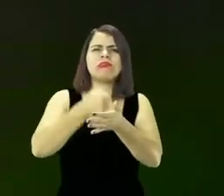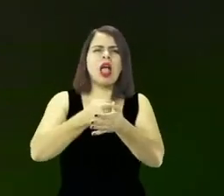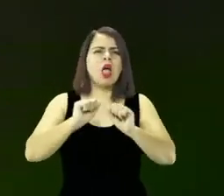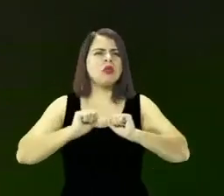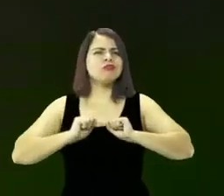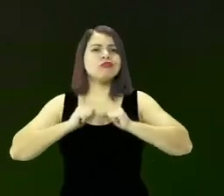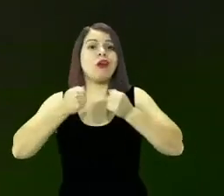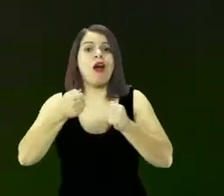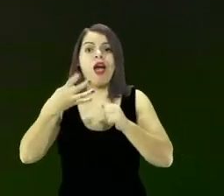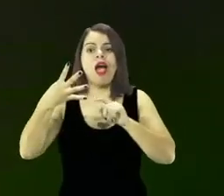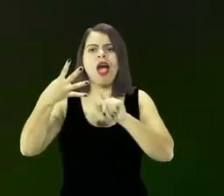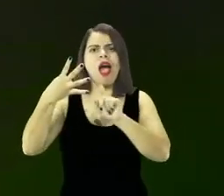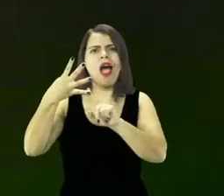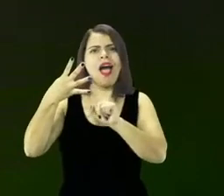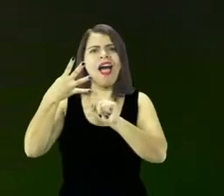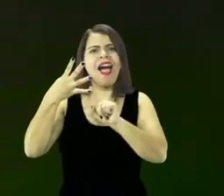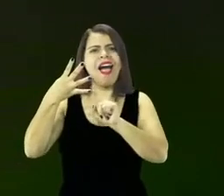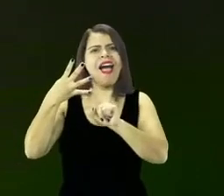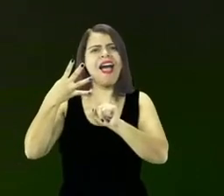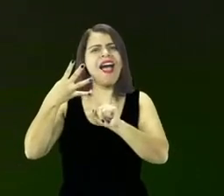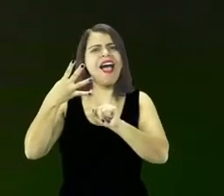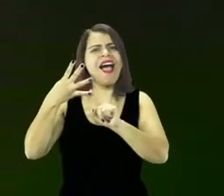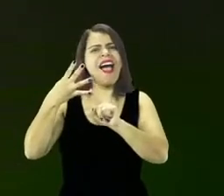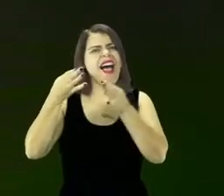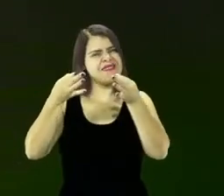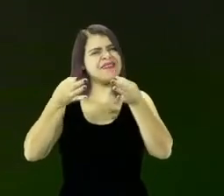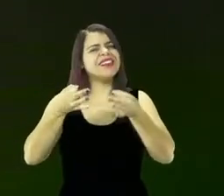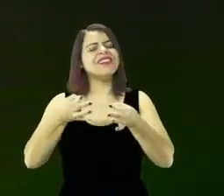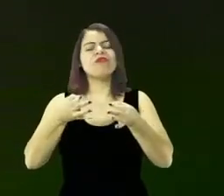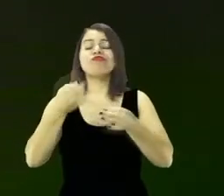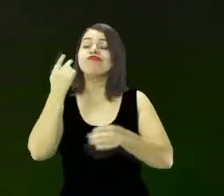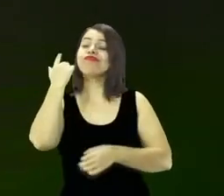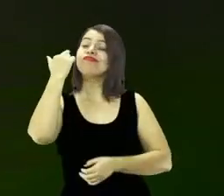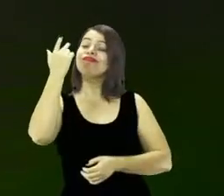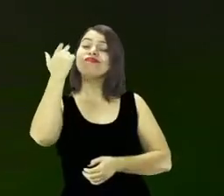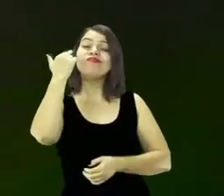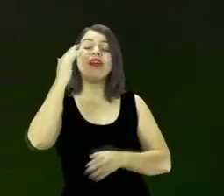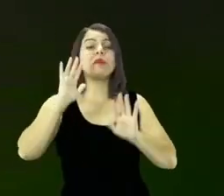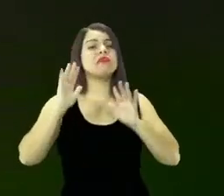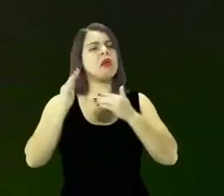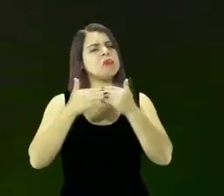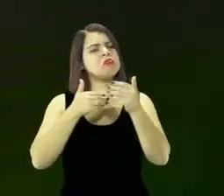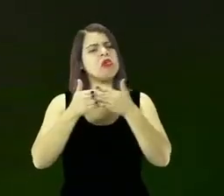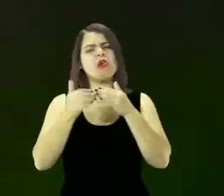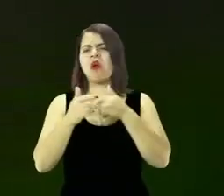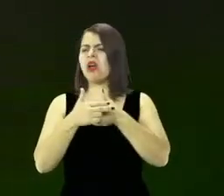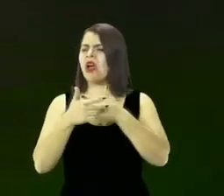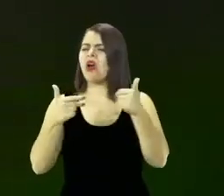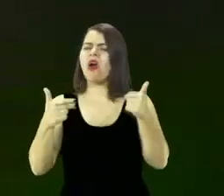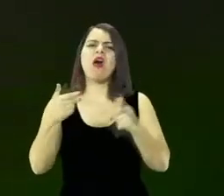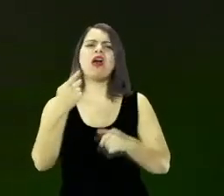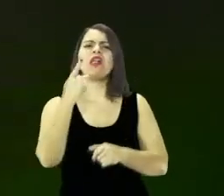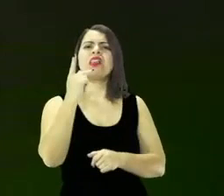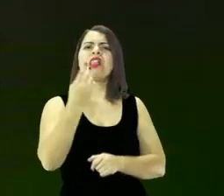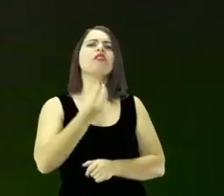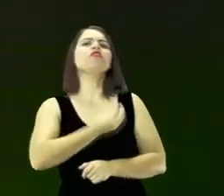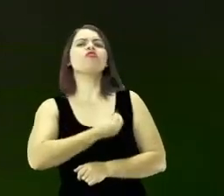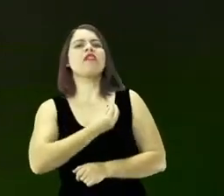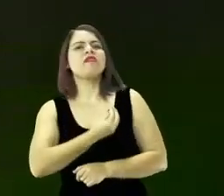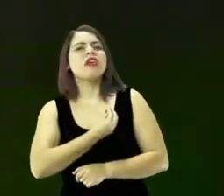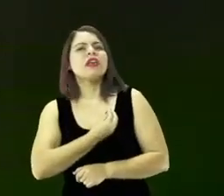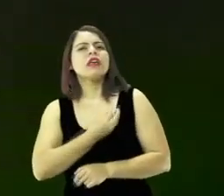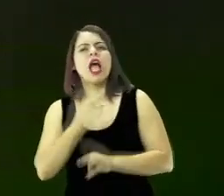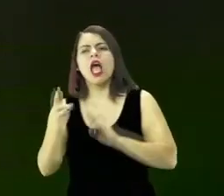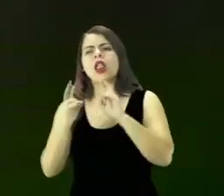Acertar naturalmente. Isso serve para qualquer área da sua vida. Na área de finanças, na área espiritual, na área de